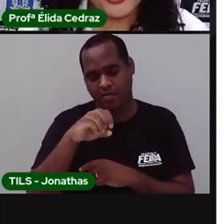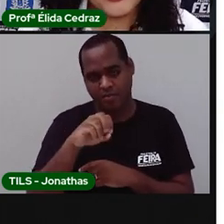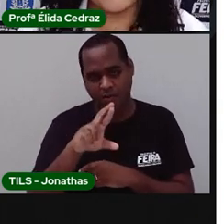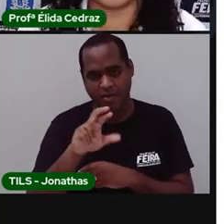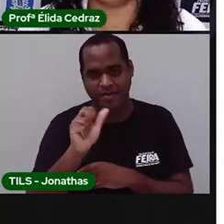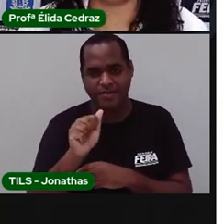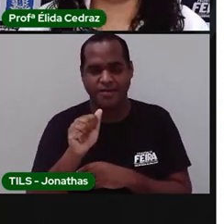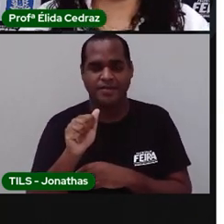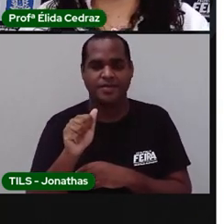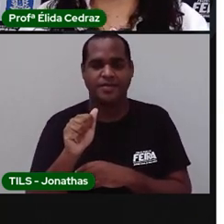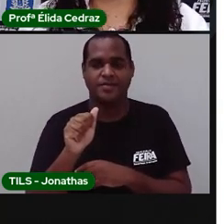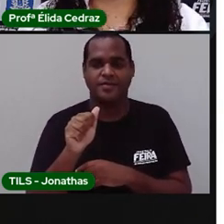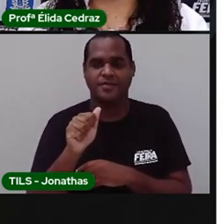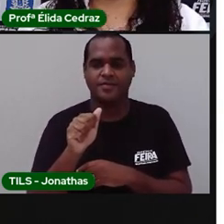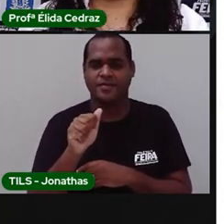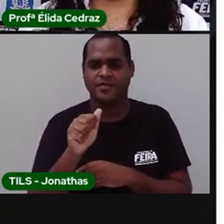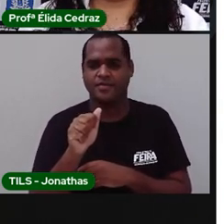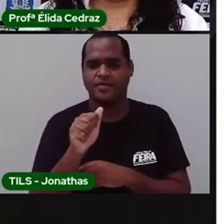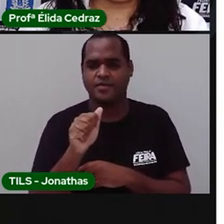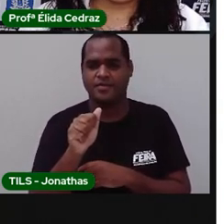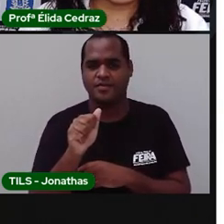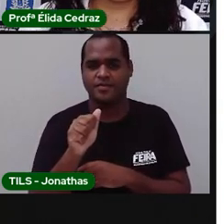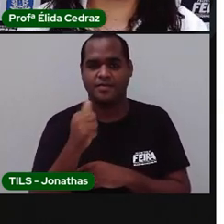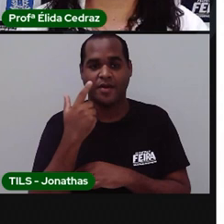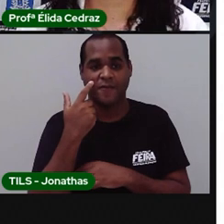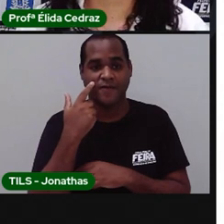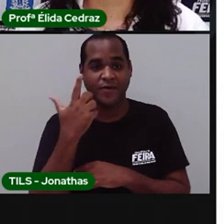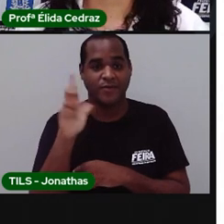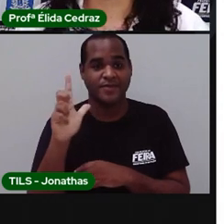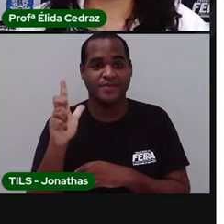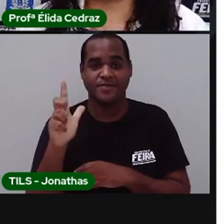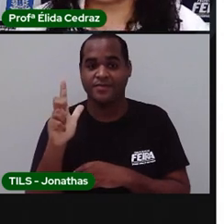Amora. E a próxima?